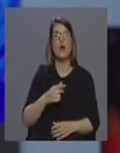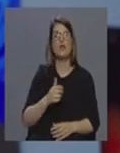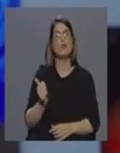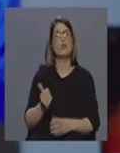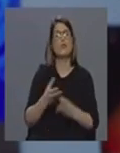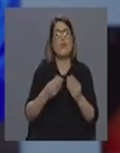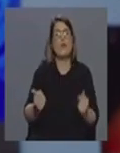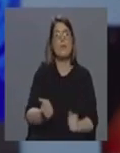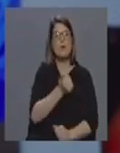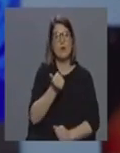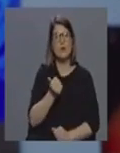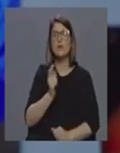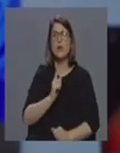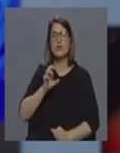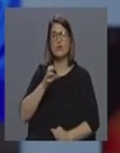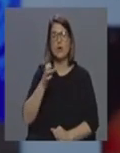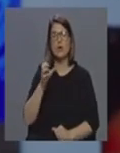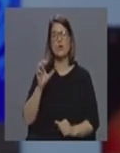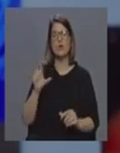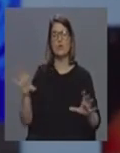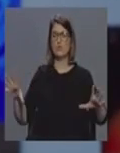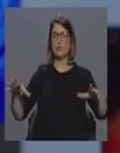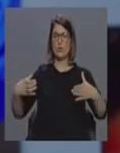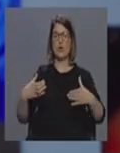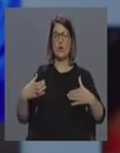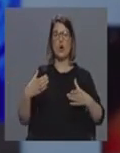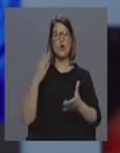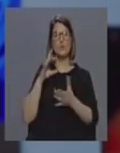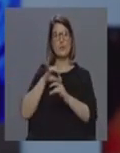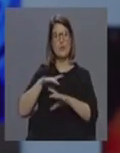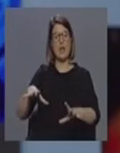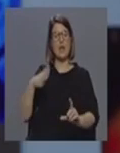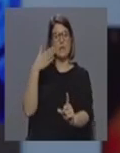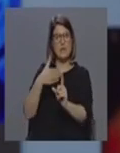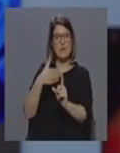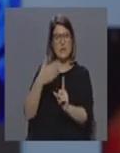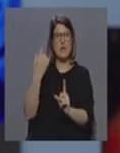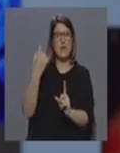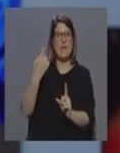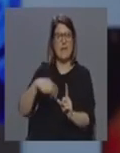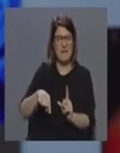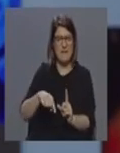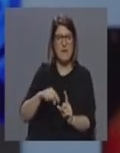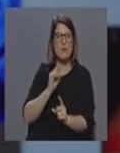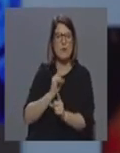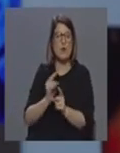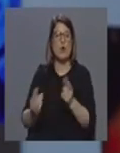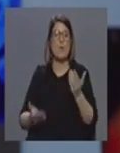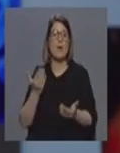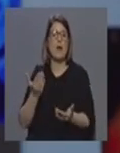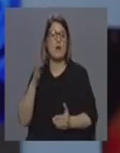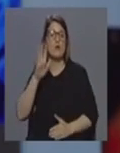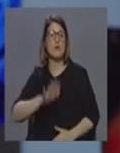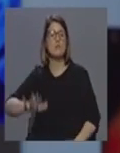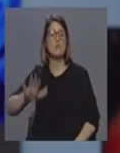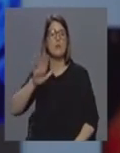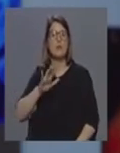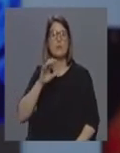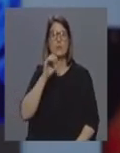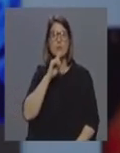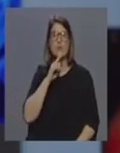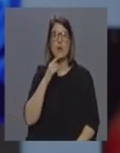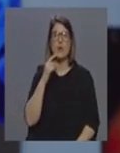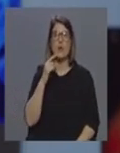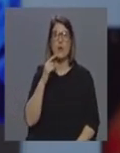a região tem que pensar como um todo neste momento tem um hospital de referência que ao fim ao cabo comparativamente com os outros a nível nacional se calhar até envergonha